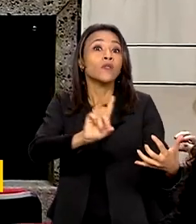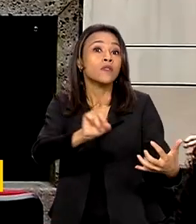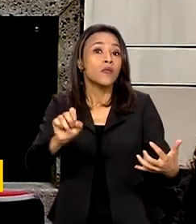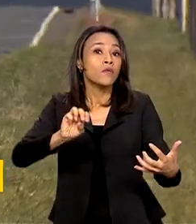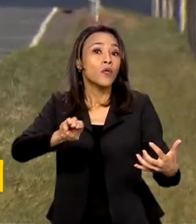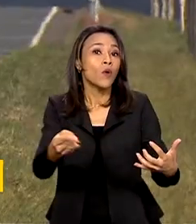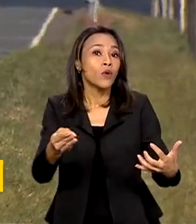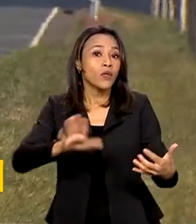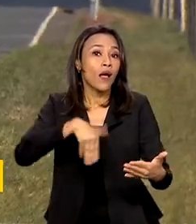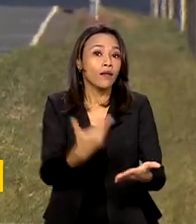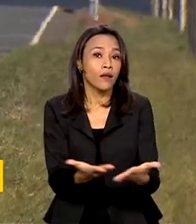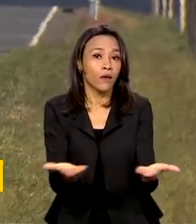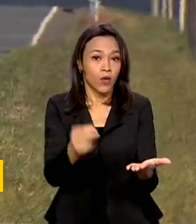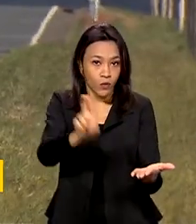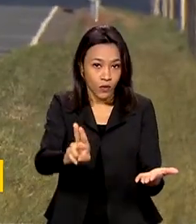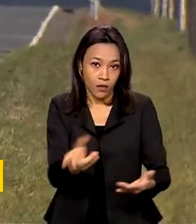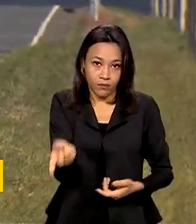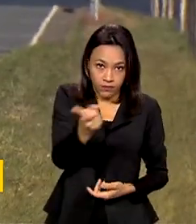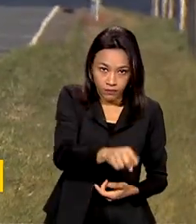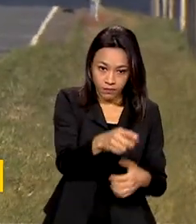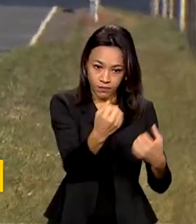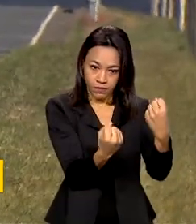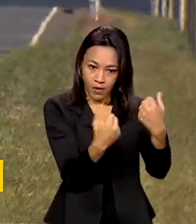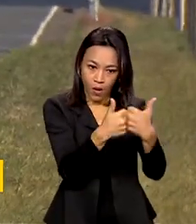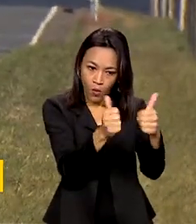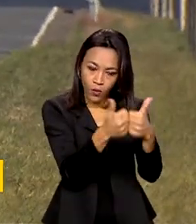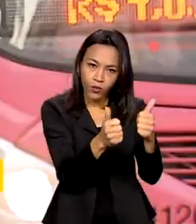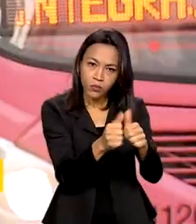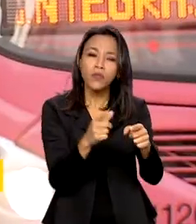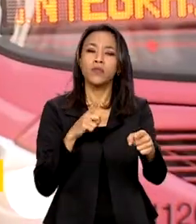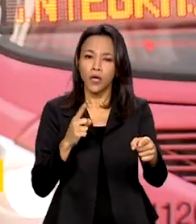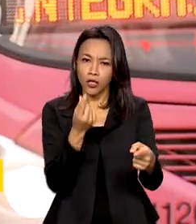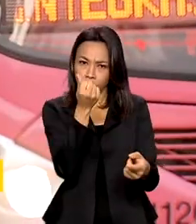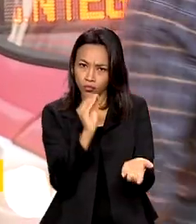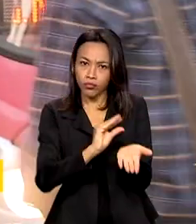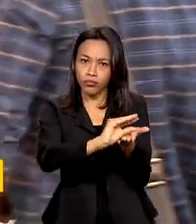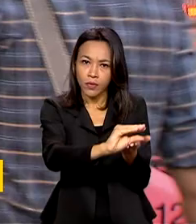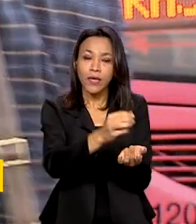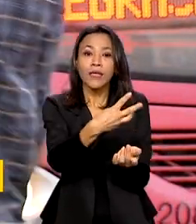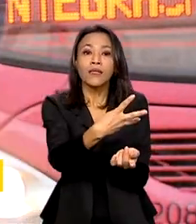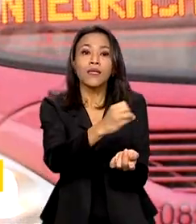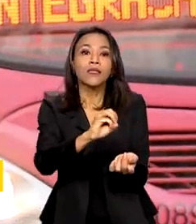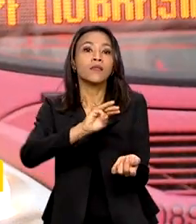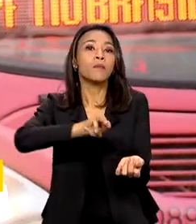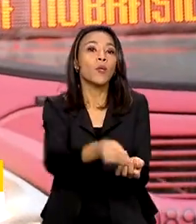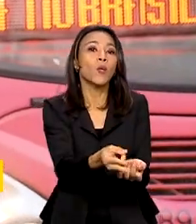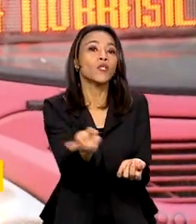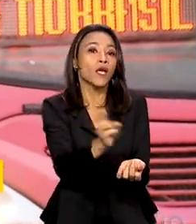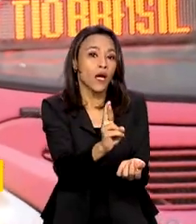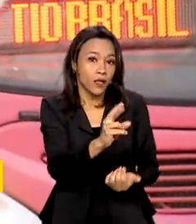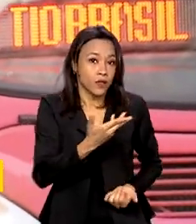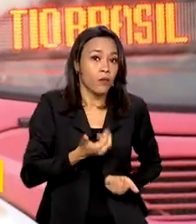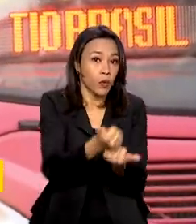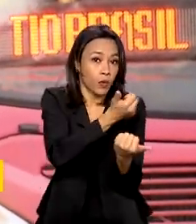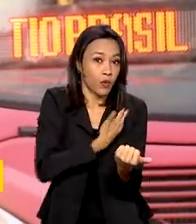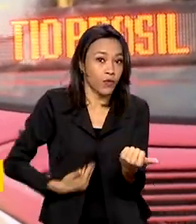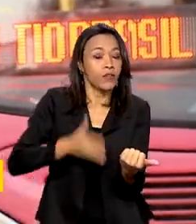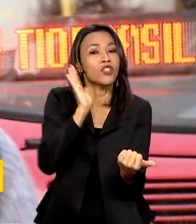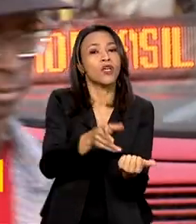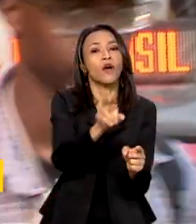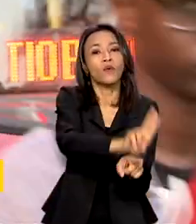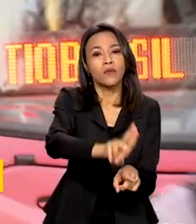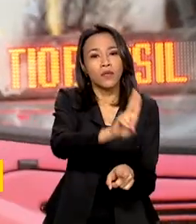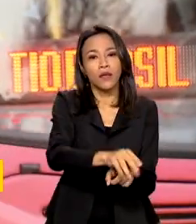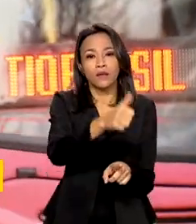o momento. Já para ônibus, foram colocados à disposição 300 milhões de reais e já foram utilizados